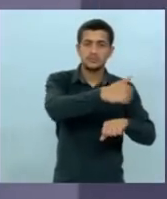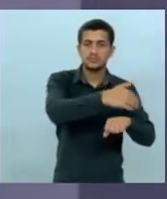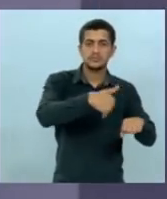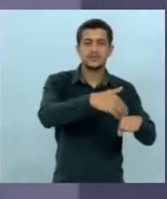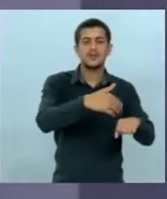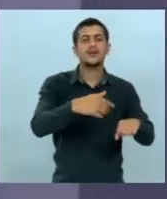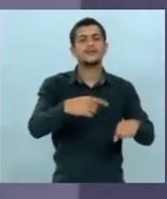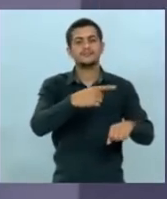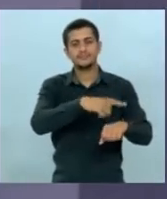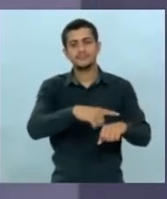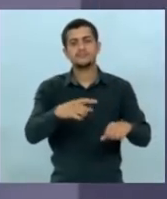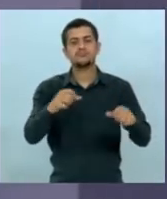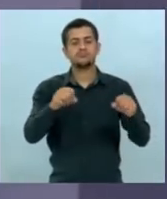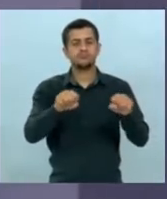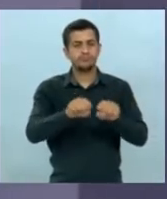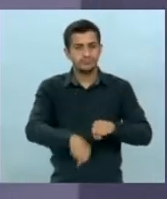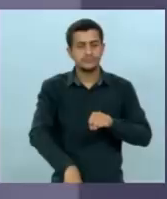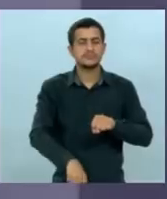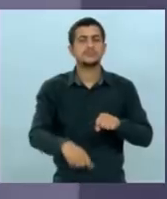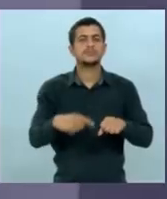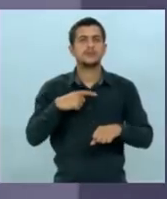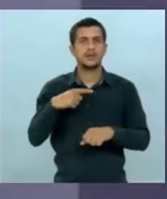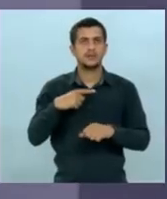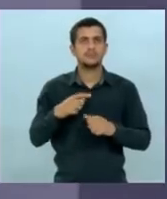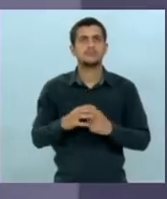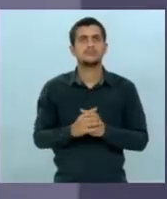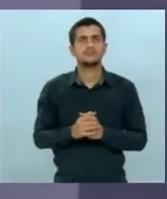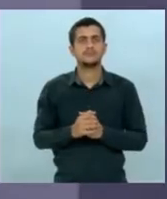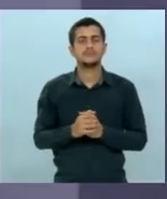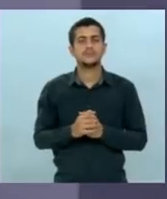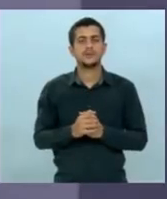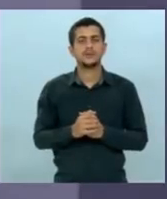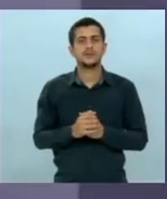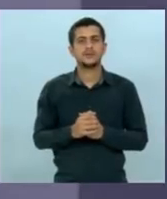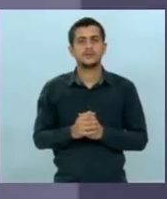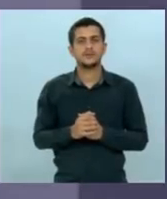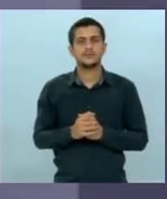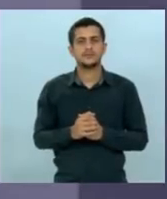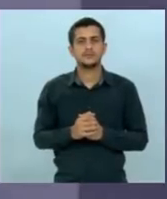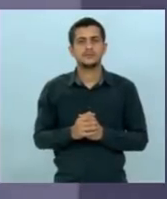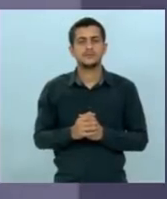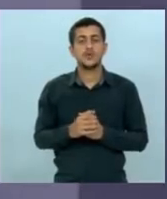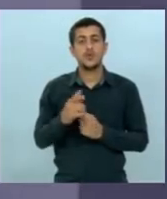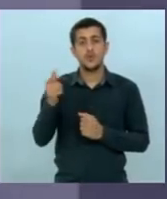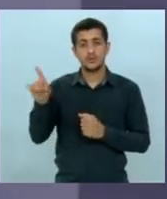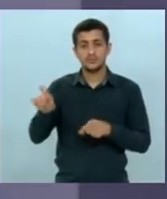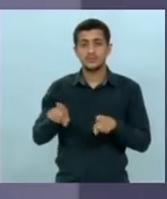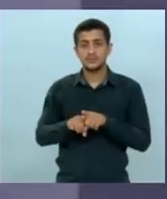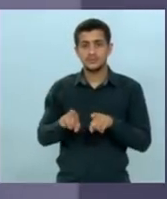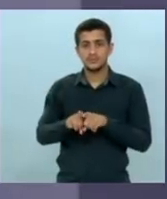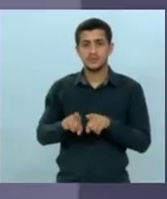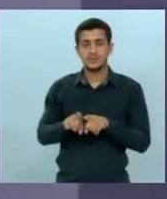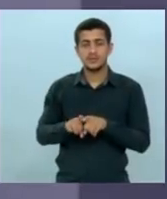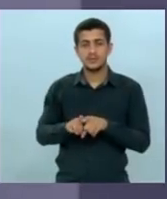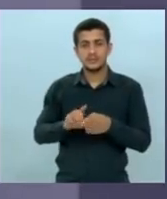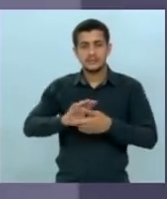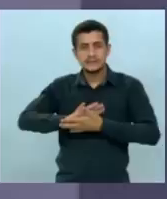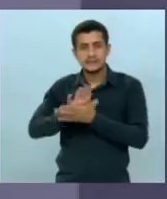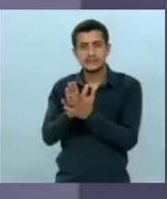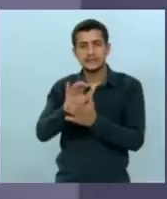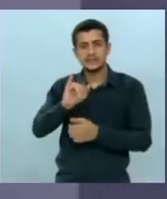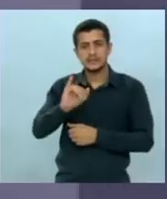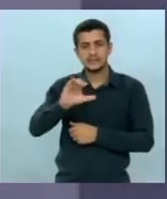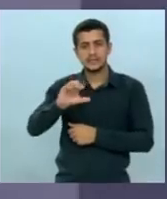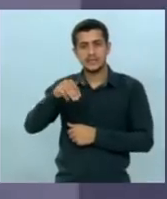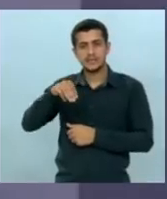penalizada tremendamente penalizada e outra coisa você extinguiu o garantido e o ICMS